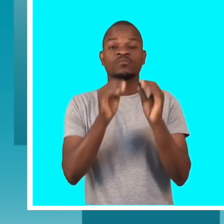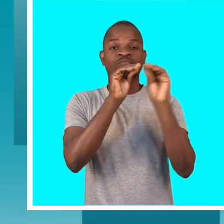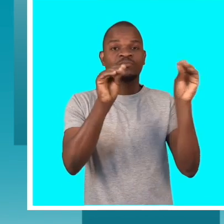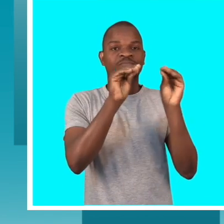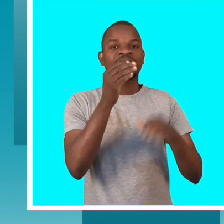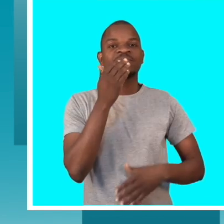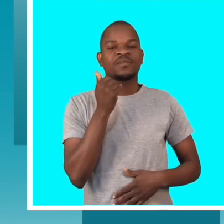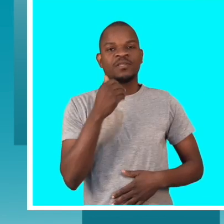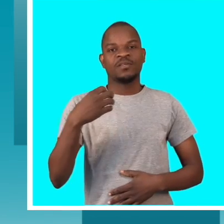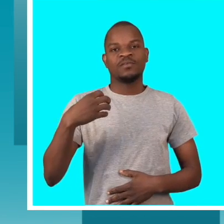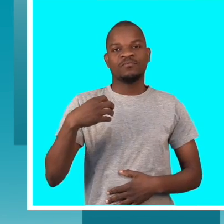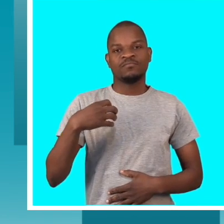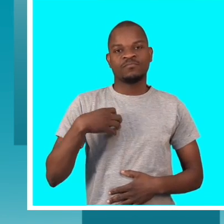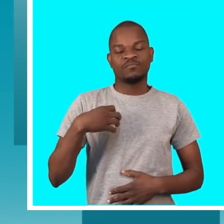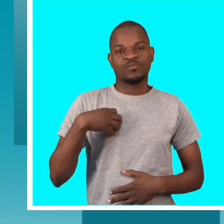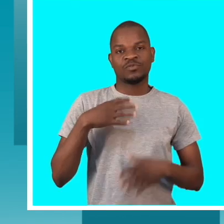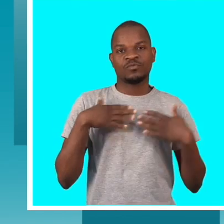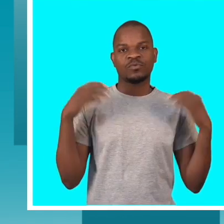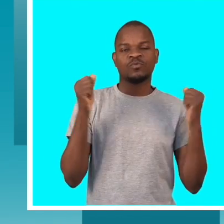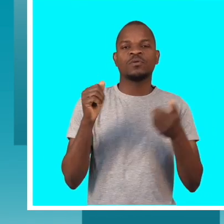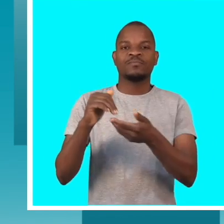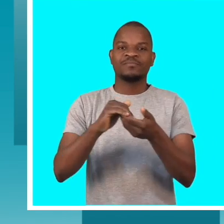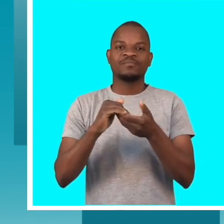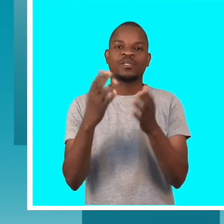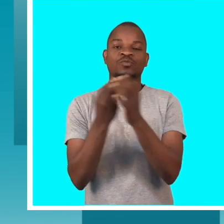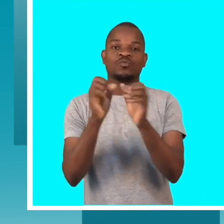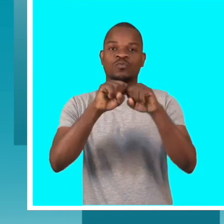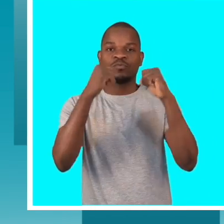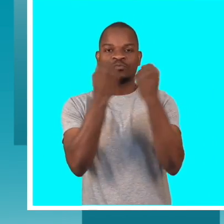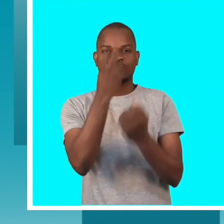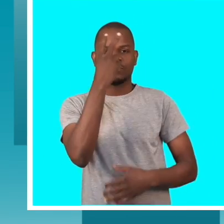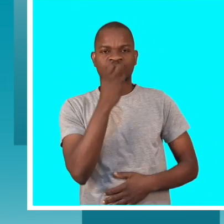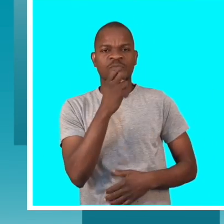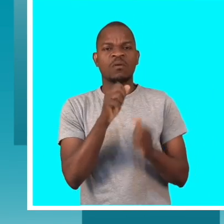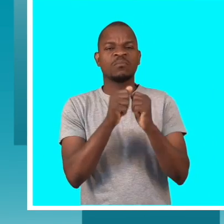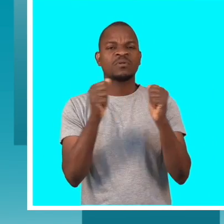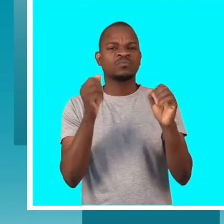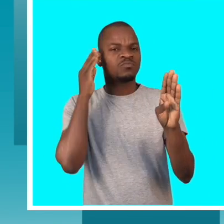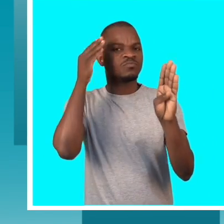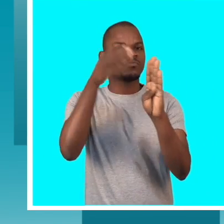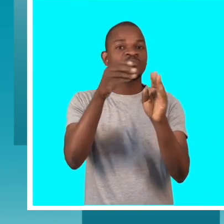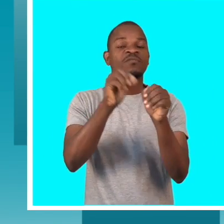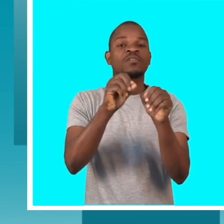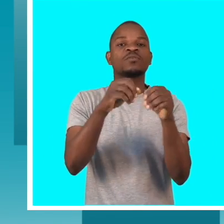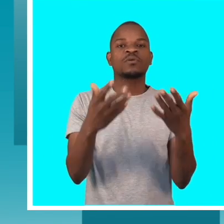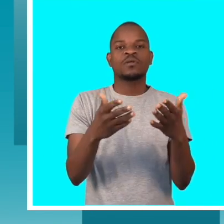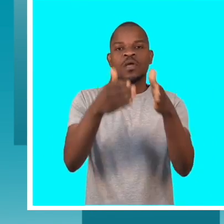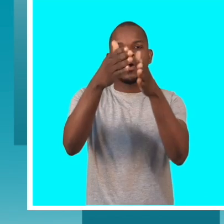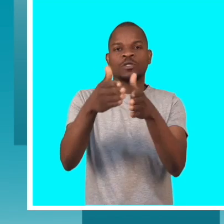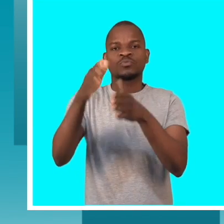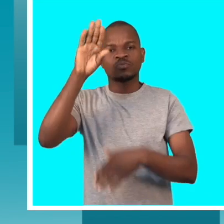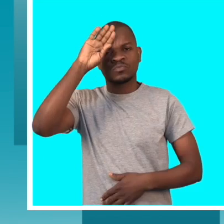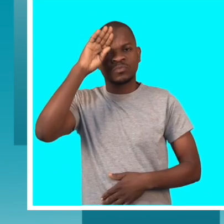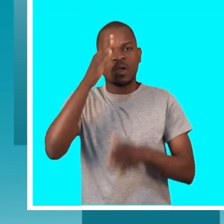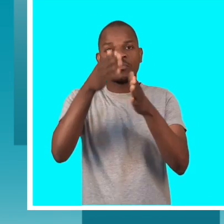treinamento foi orientado pelo Ministério de Saúde em parceria com a CAMU e visa garantir que os pacientes cegos